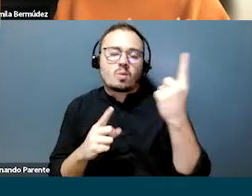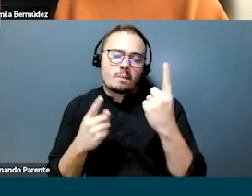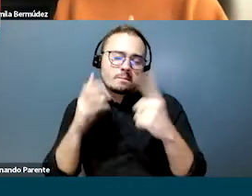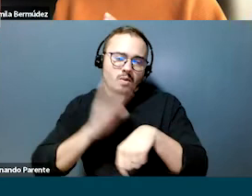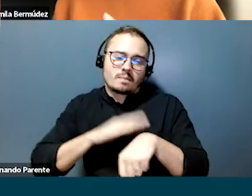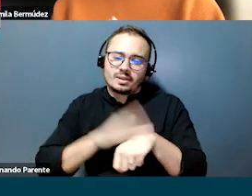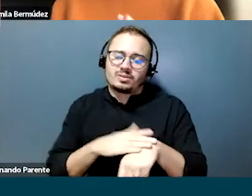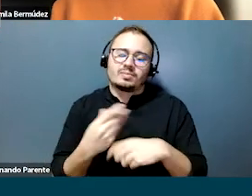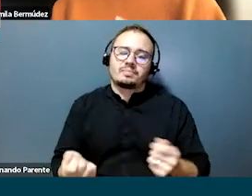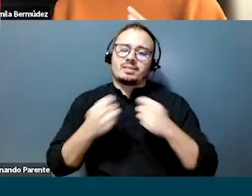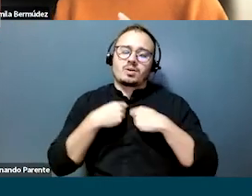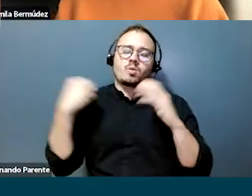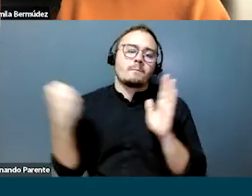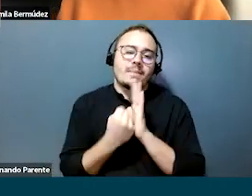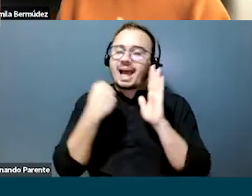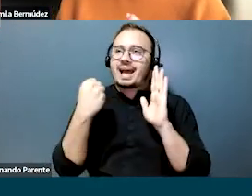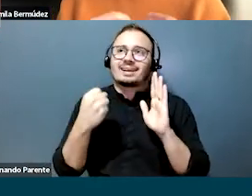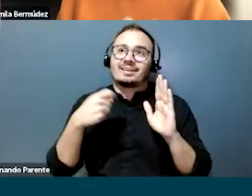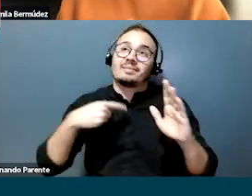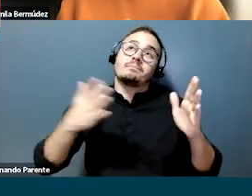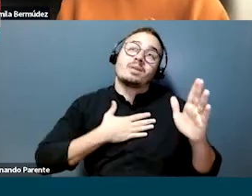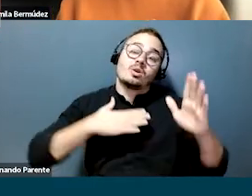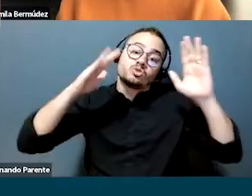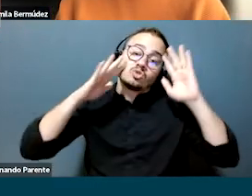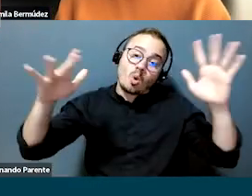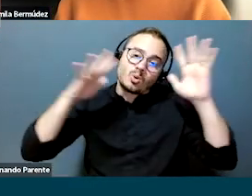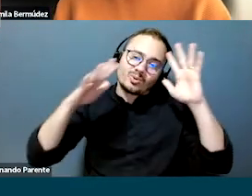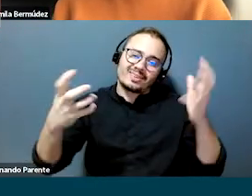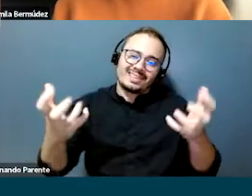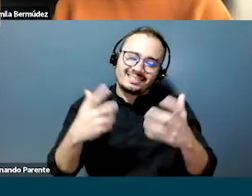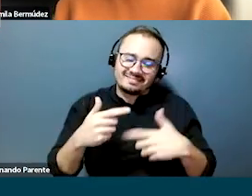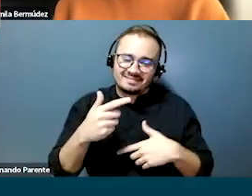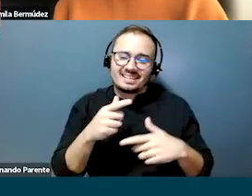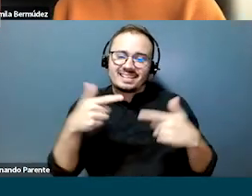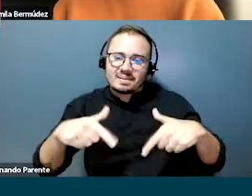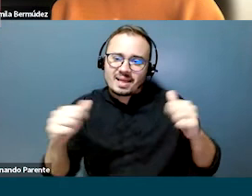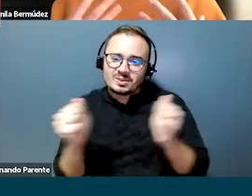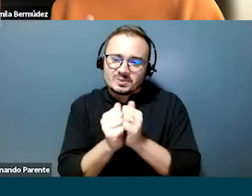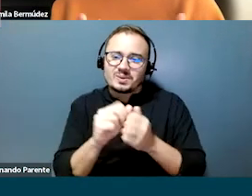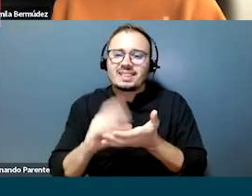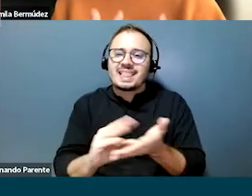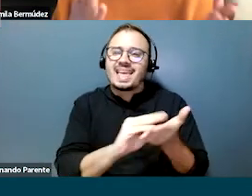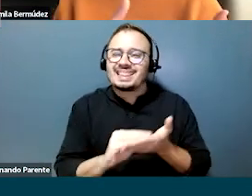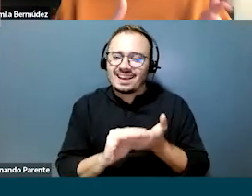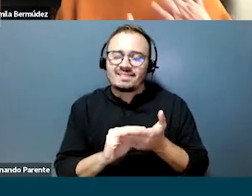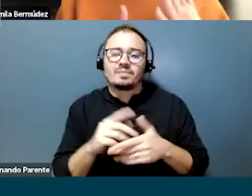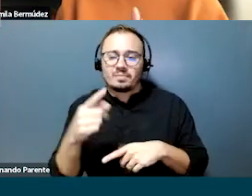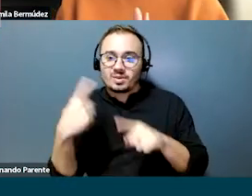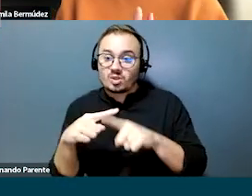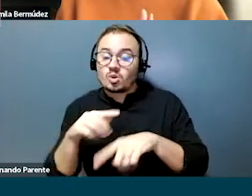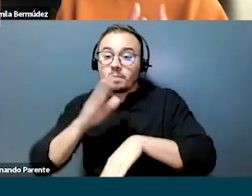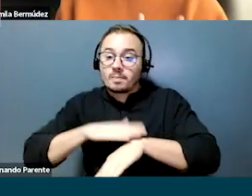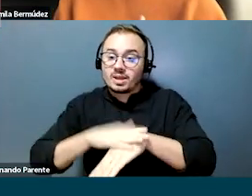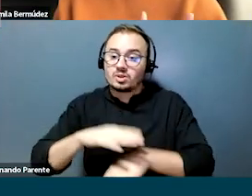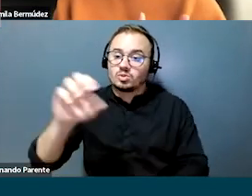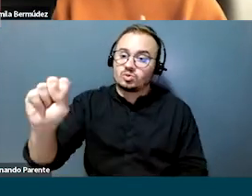Um momento que eu acho que para mim foi muito, gente, no meu sonho, poder ter uma pessoa de data junto comigo, foi a gente, como eu falei, a